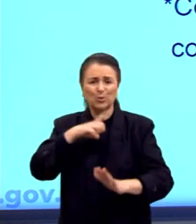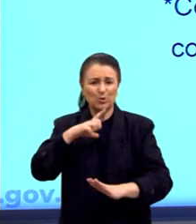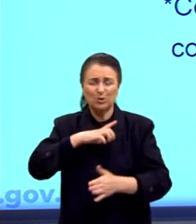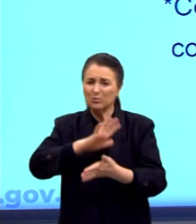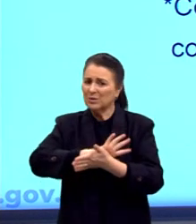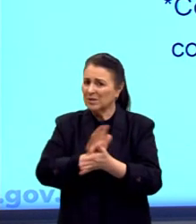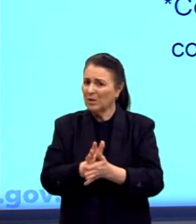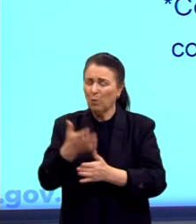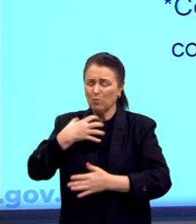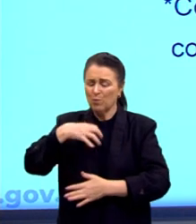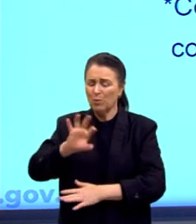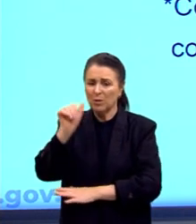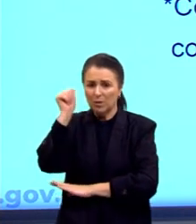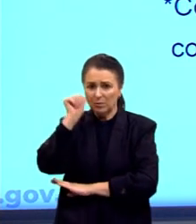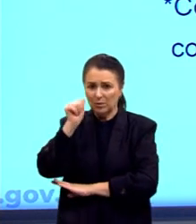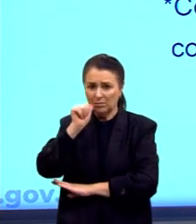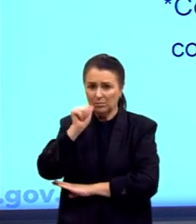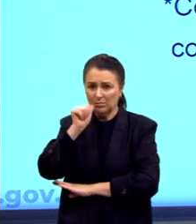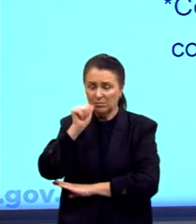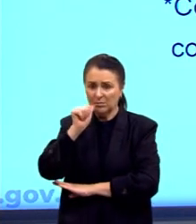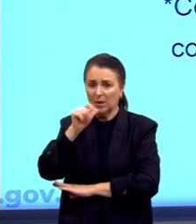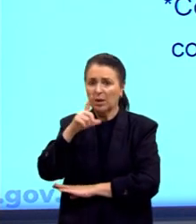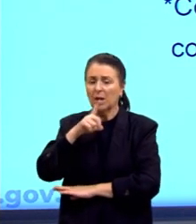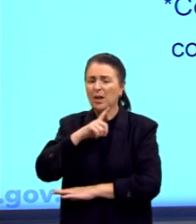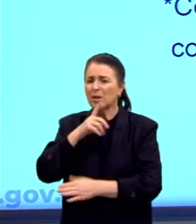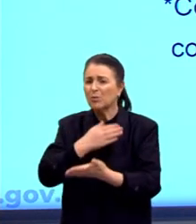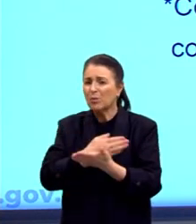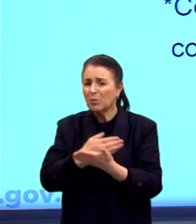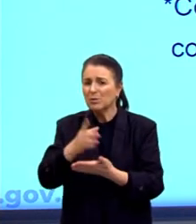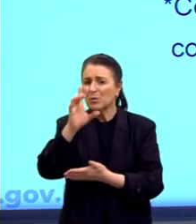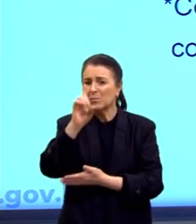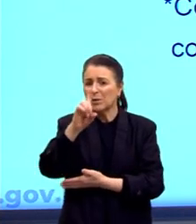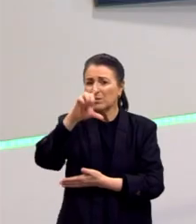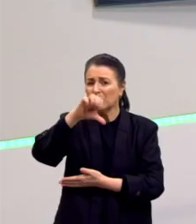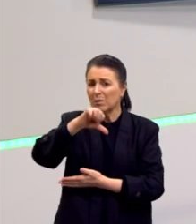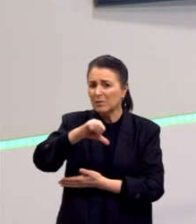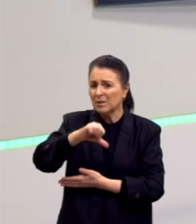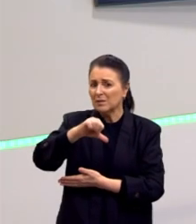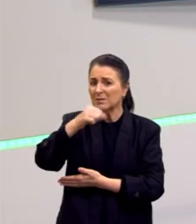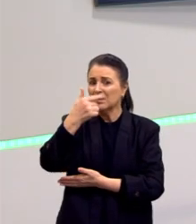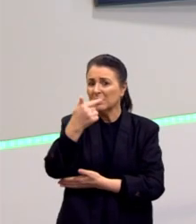contra a mulher. Tchê, isso vem só aqui em 1979,